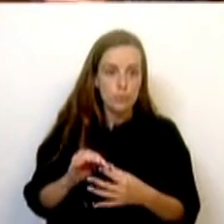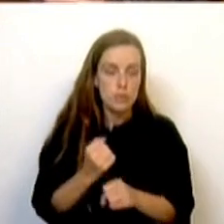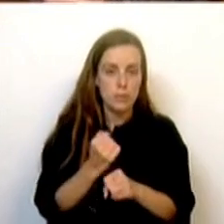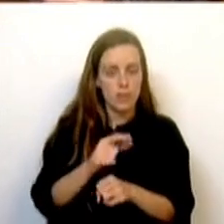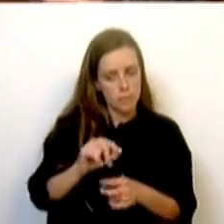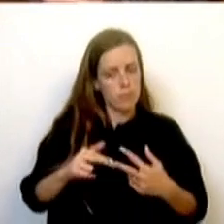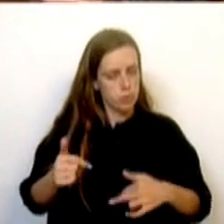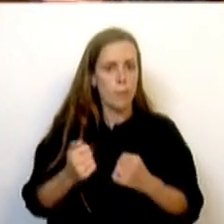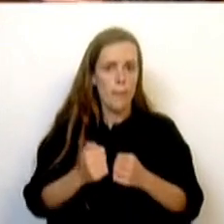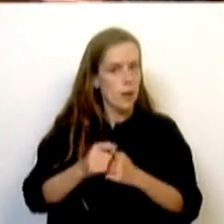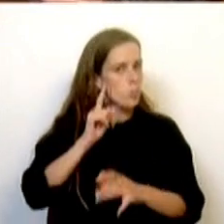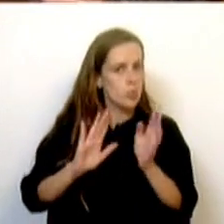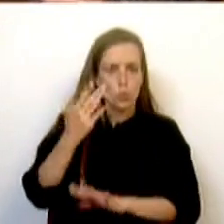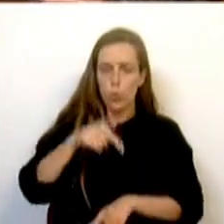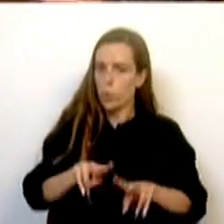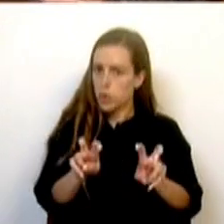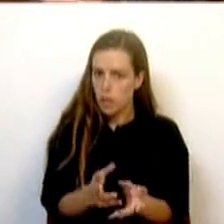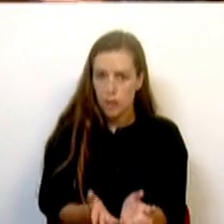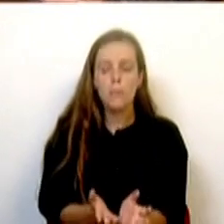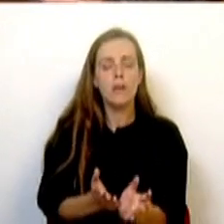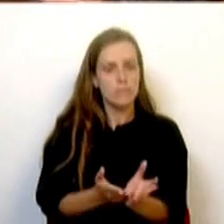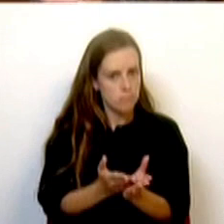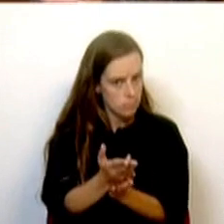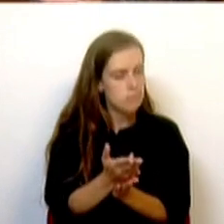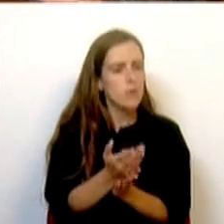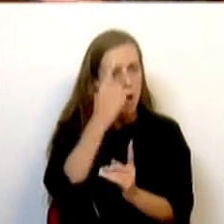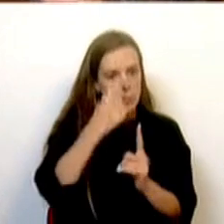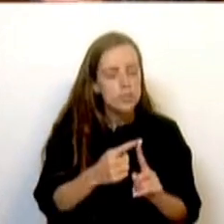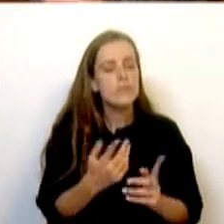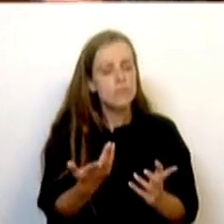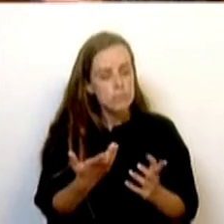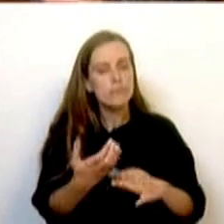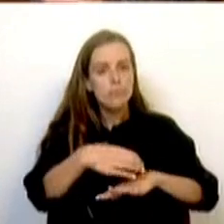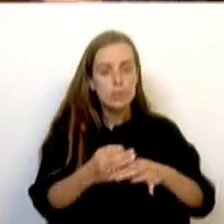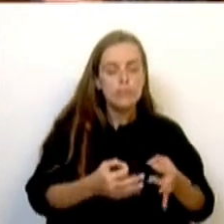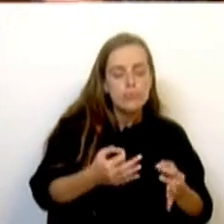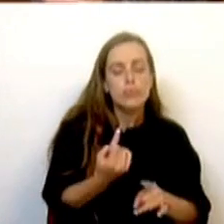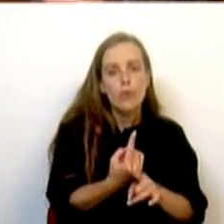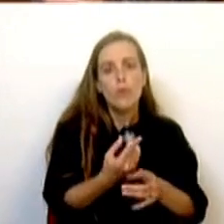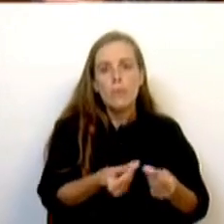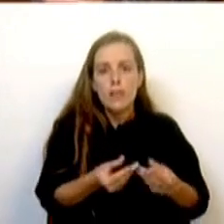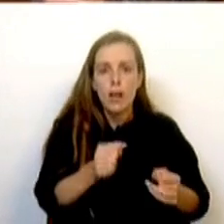papel extremamente importante nesta matéria, têm prosseguido com a requalificação dos equipamentos escolares.